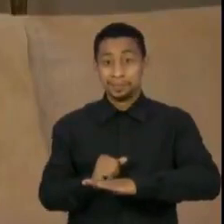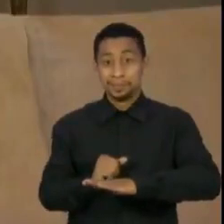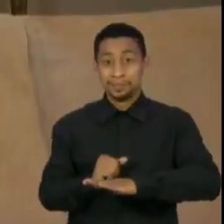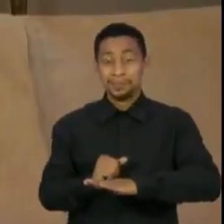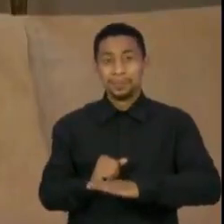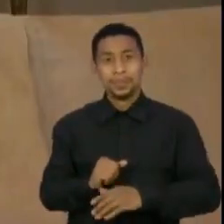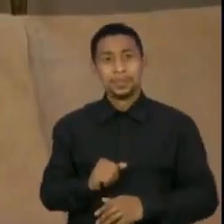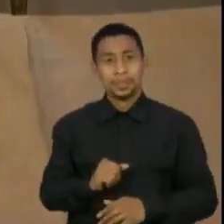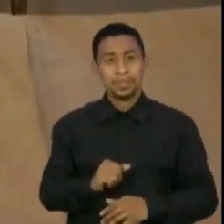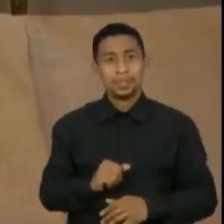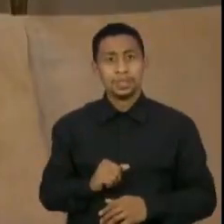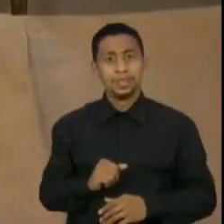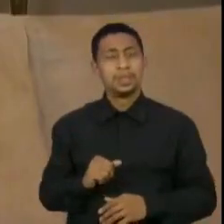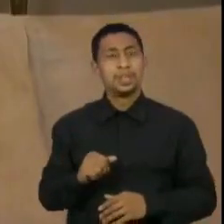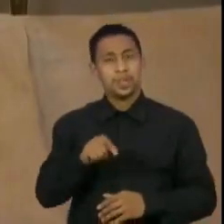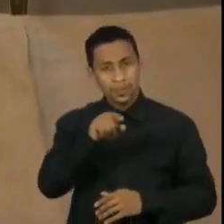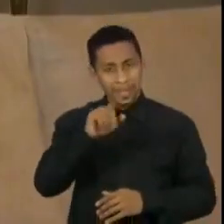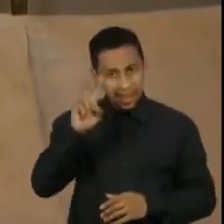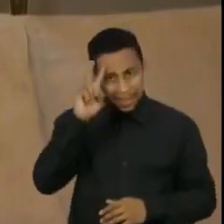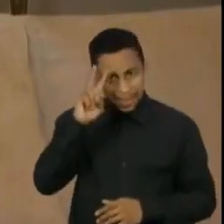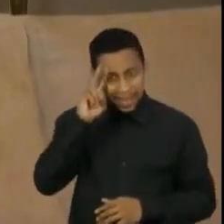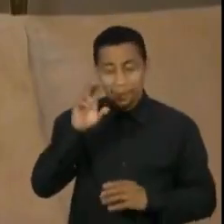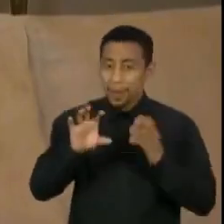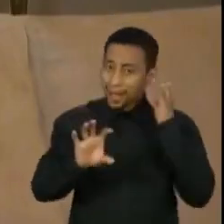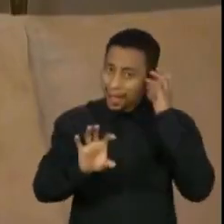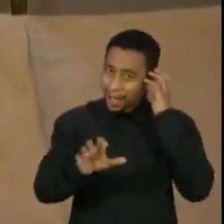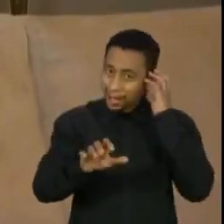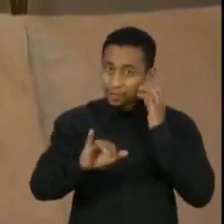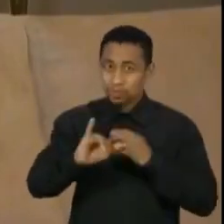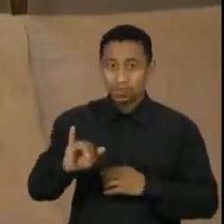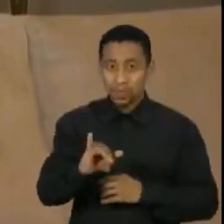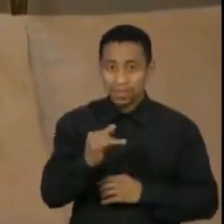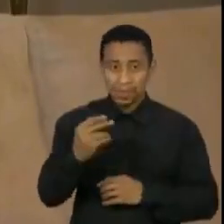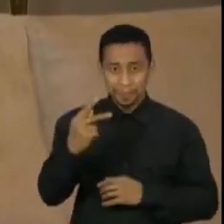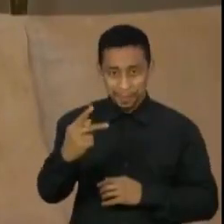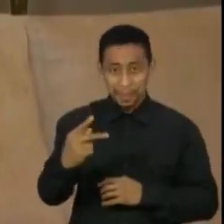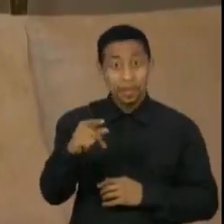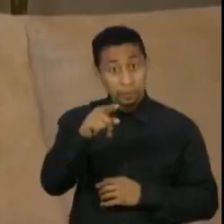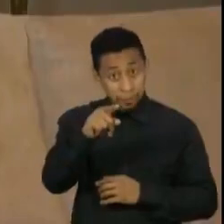E o senhor, na Jovem Pan, é que fez a apresentação.